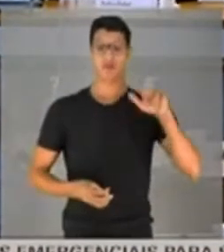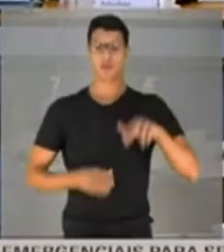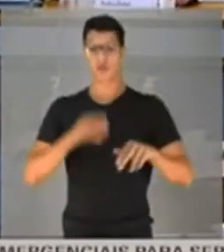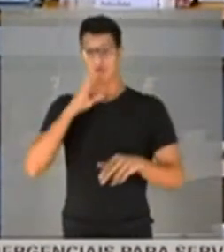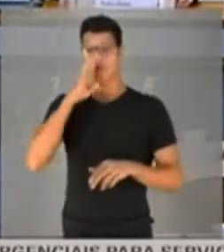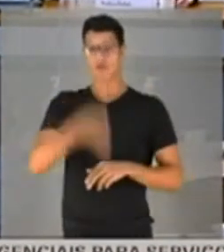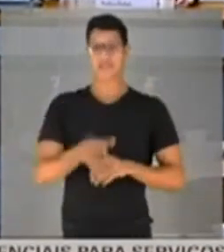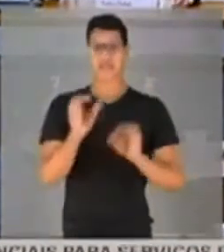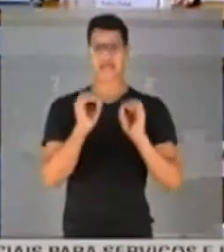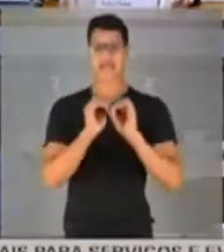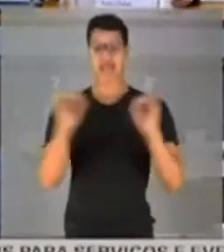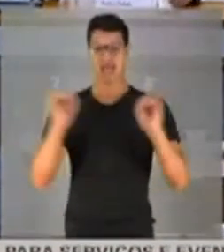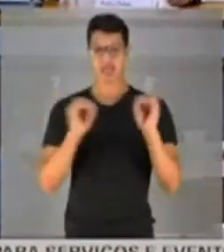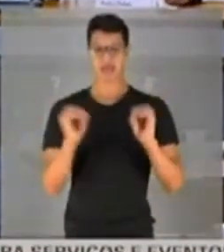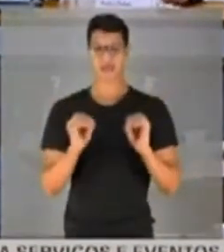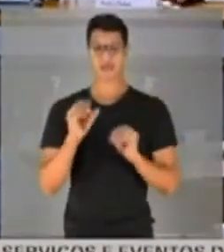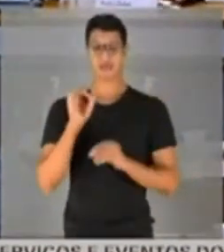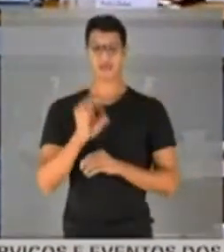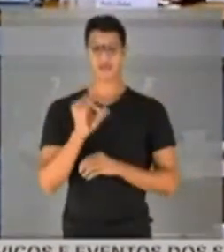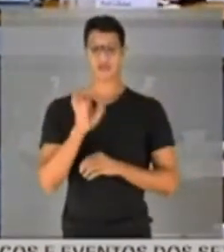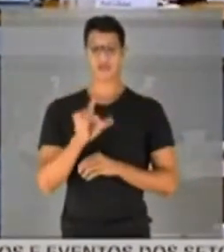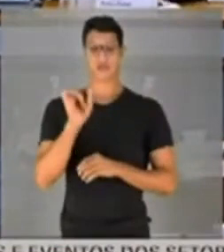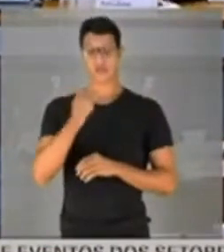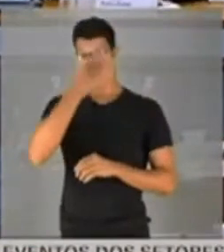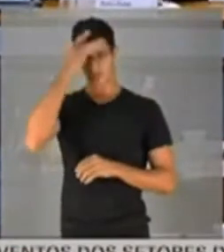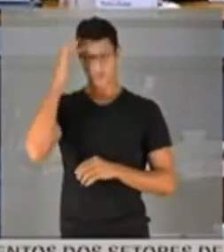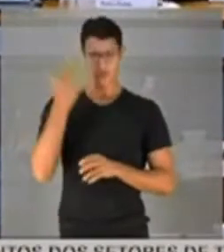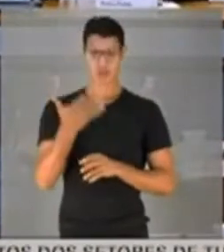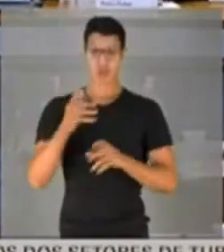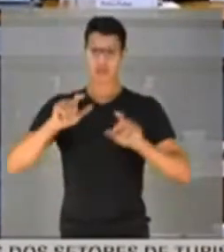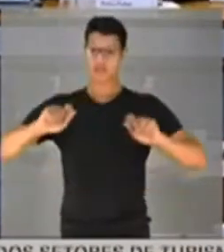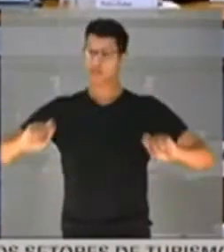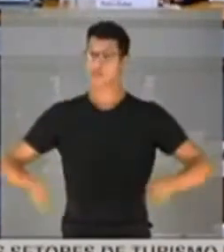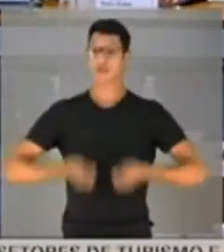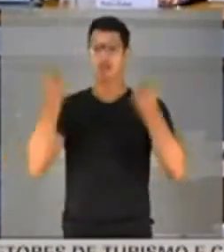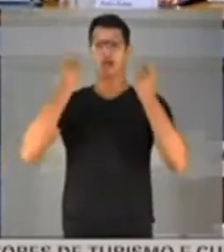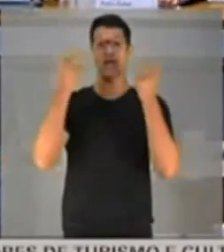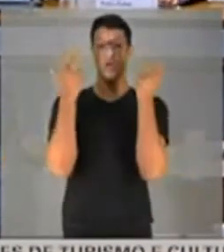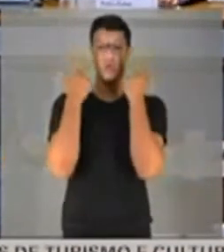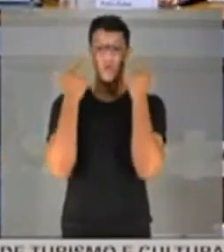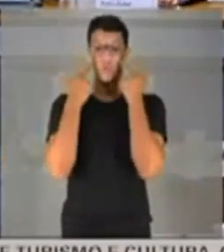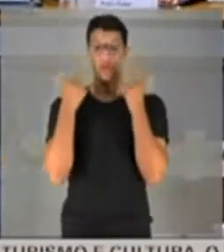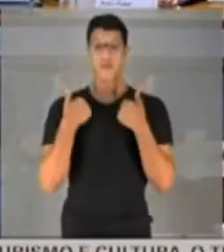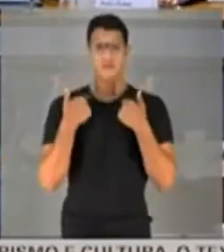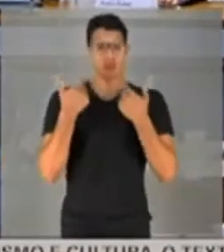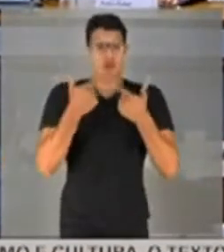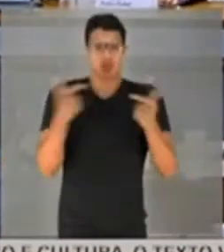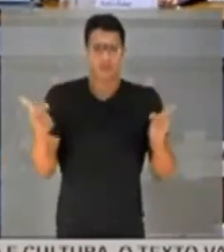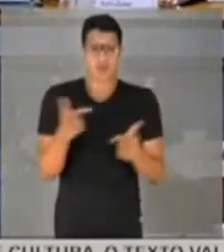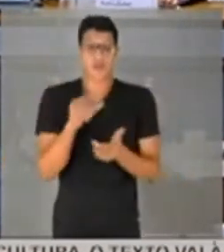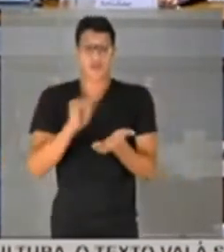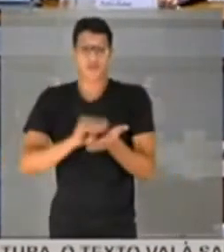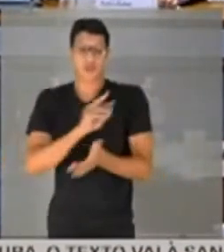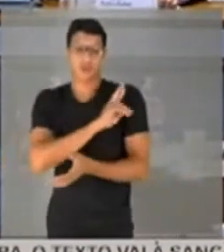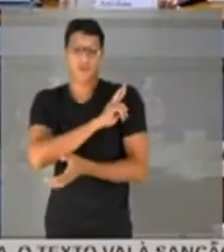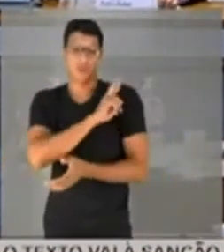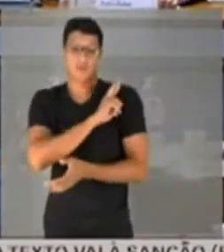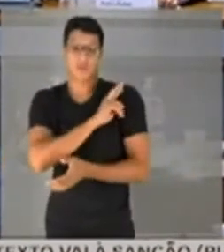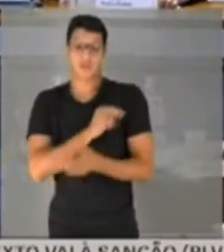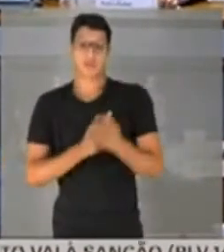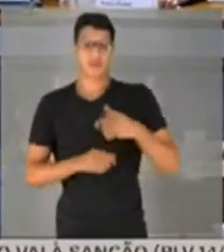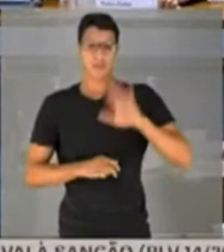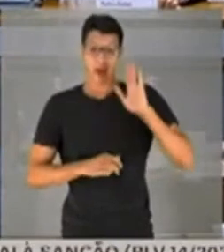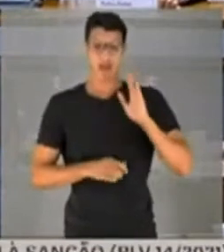condenado a nada. Só que as pessoas querem potencializar, é normal. E eu não tenho a irresponsabilidade.